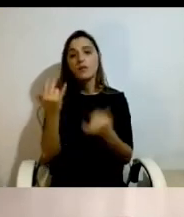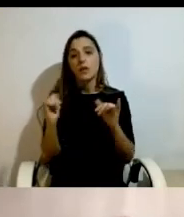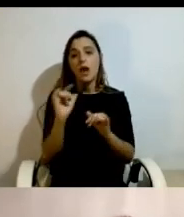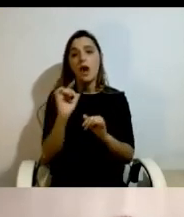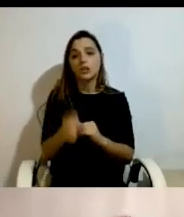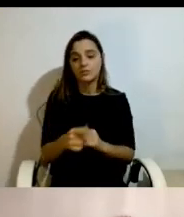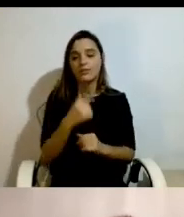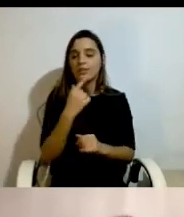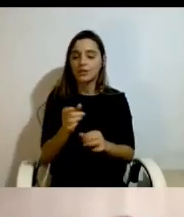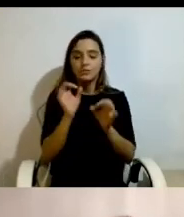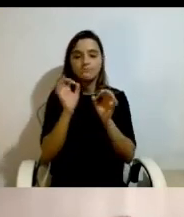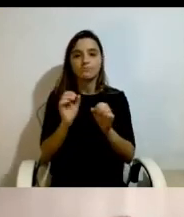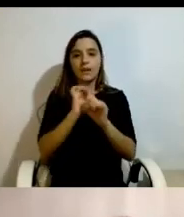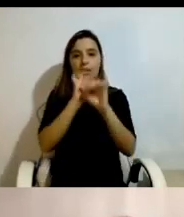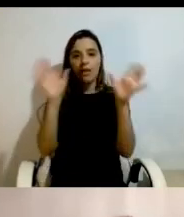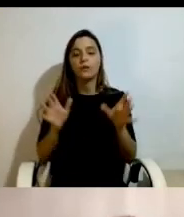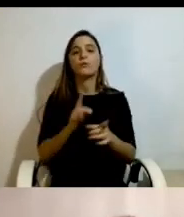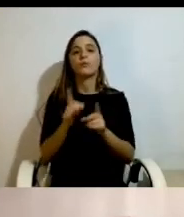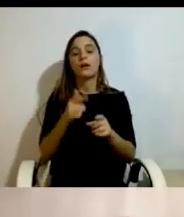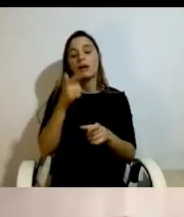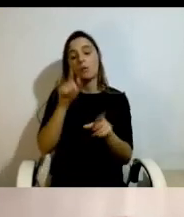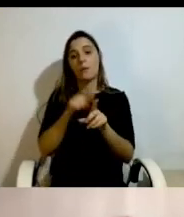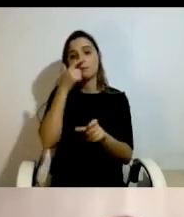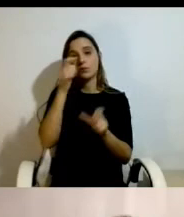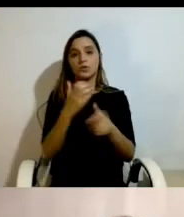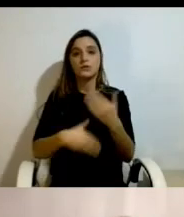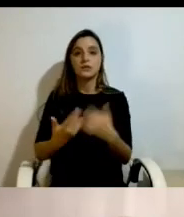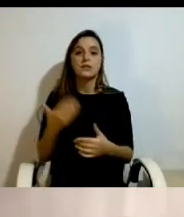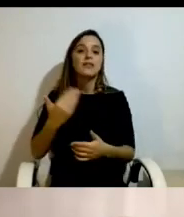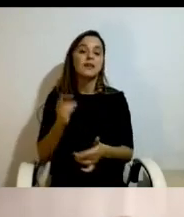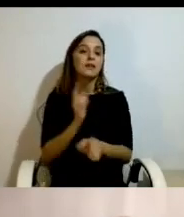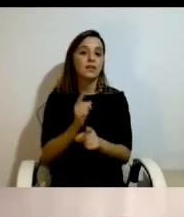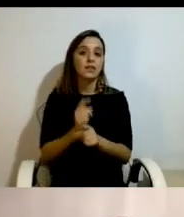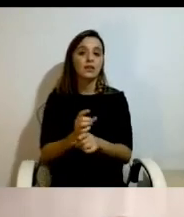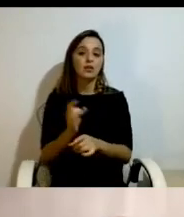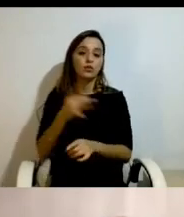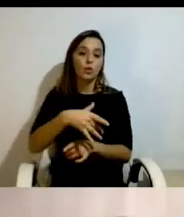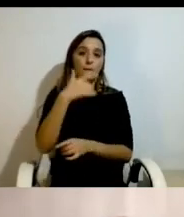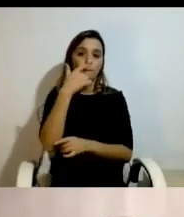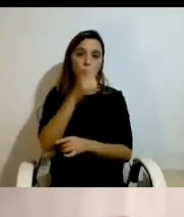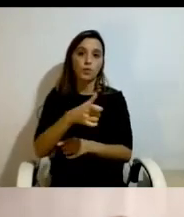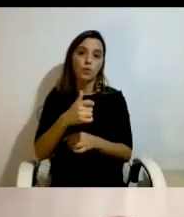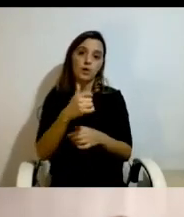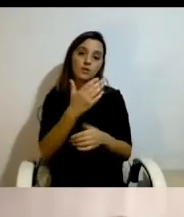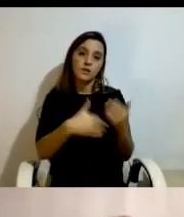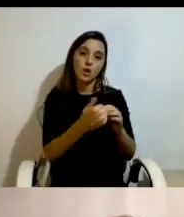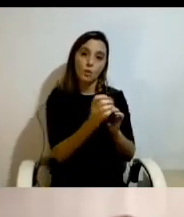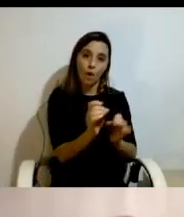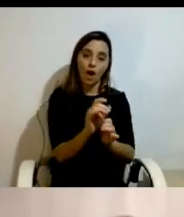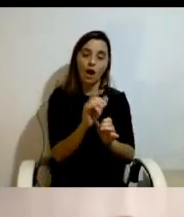para permitir que as pessoas com deficiência tenham os mesmos direitos que as pessoas sem deficiência e possam viver na